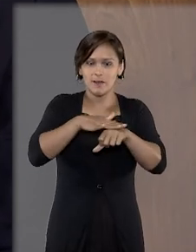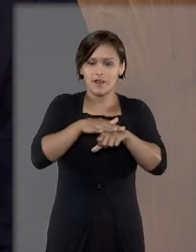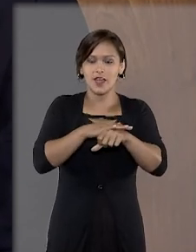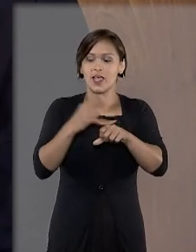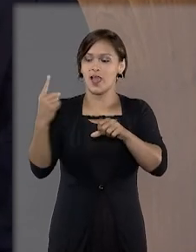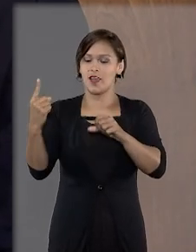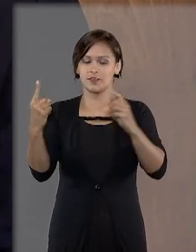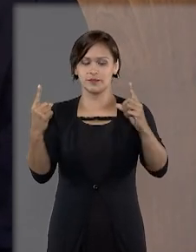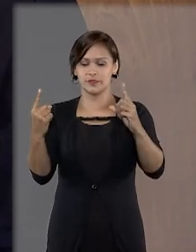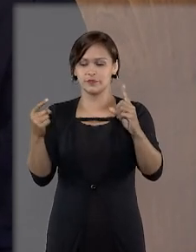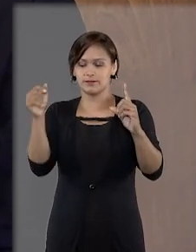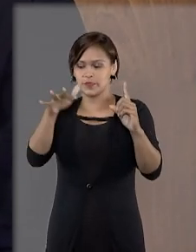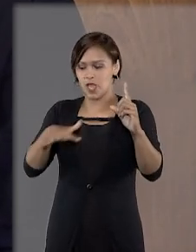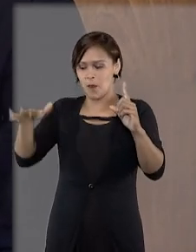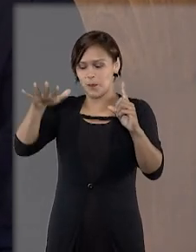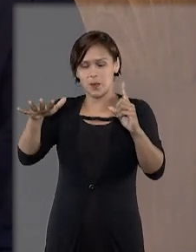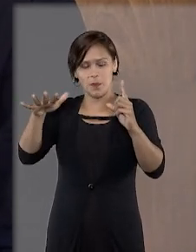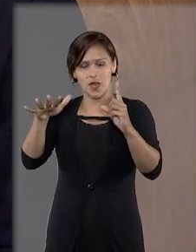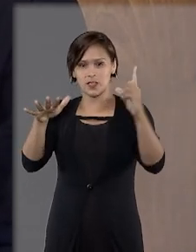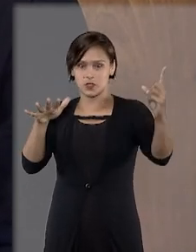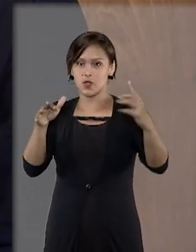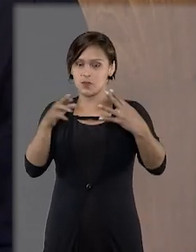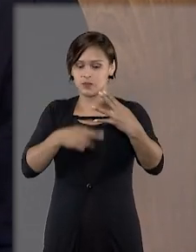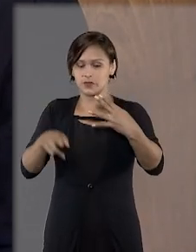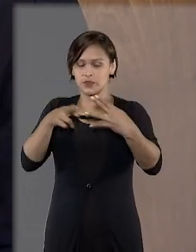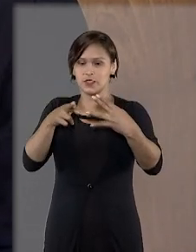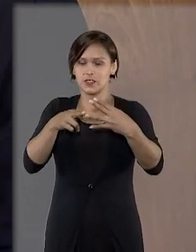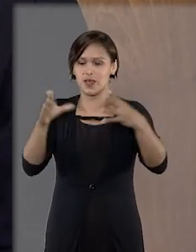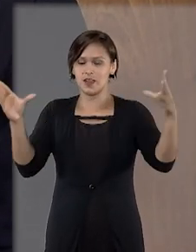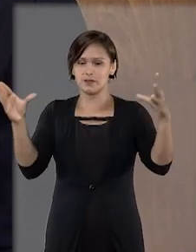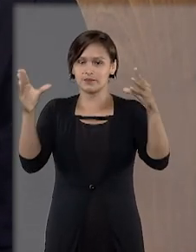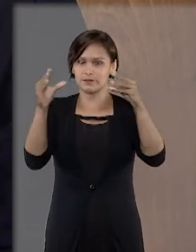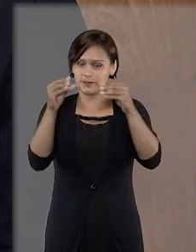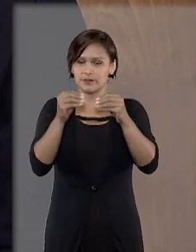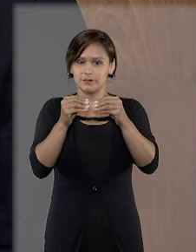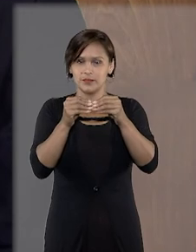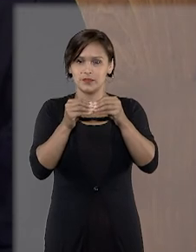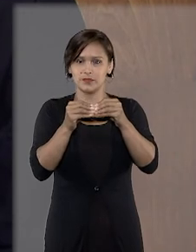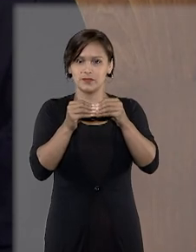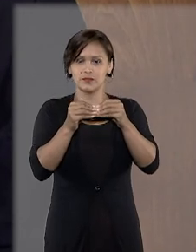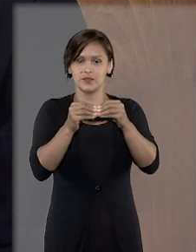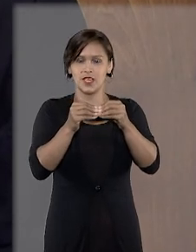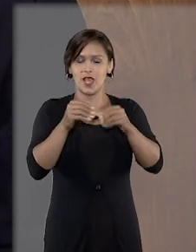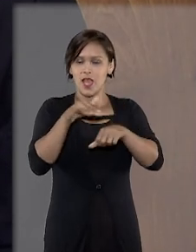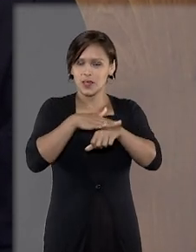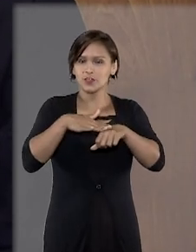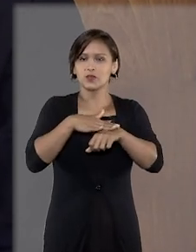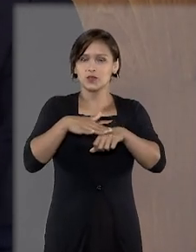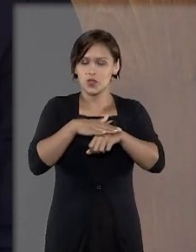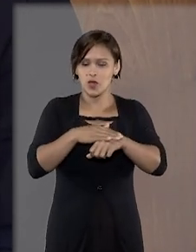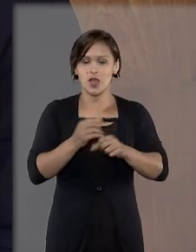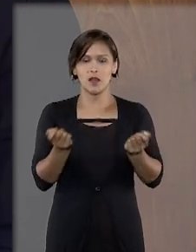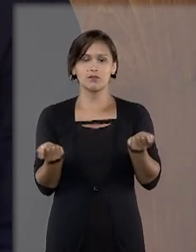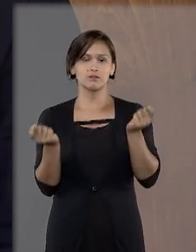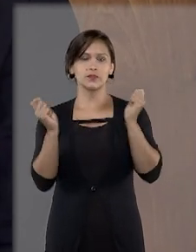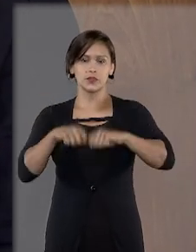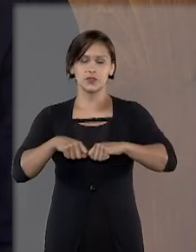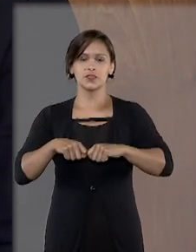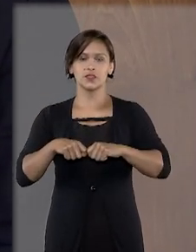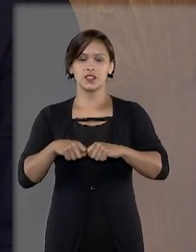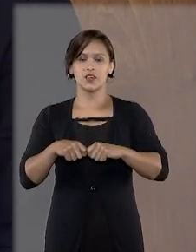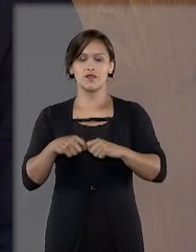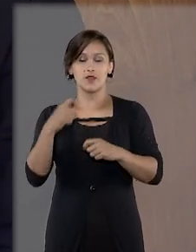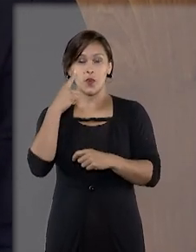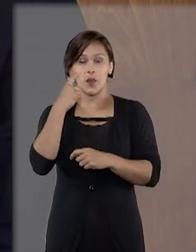que existe entre interesse primário e secundário, ela com certeza gera condições maiores do interesse